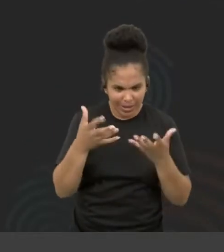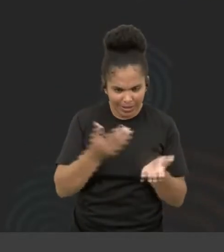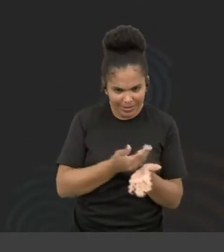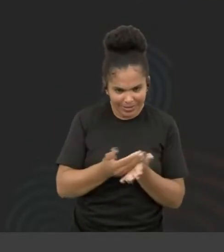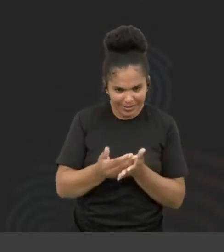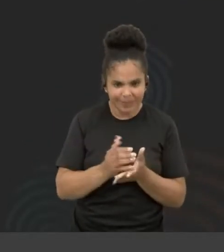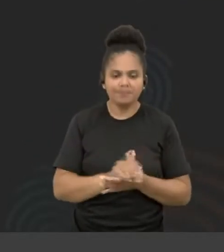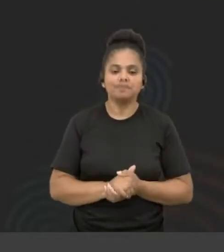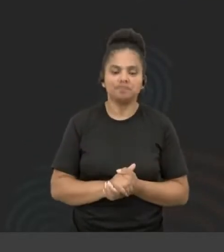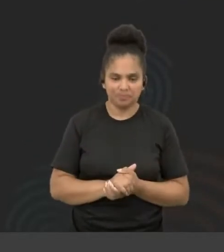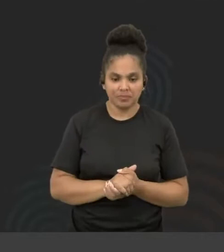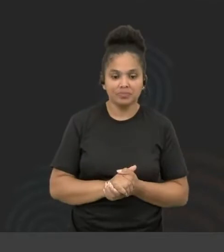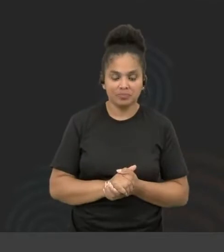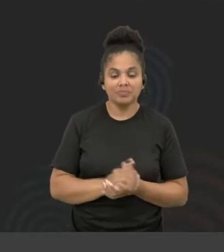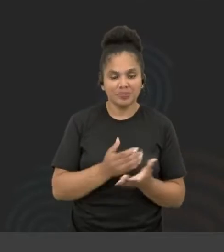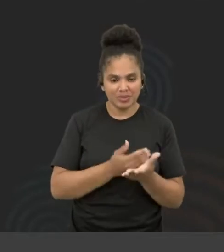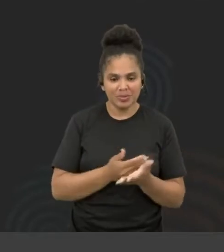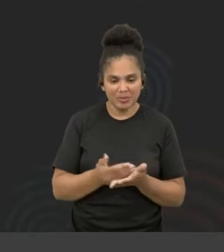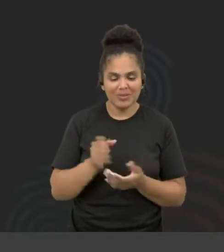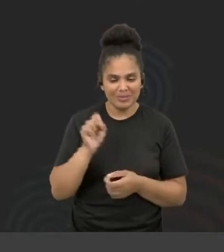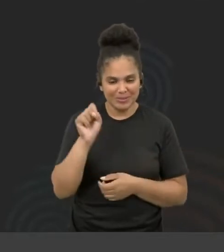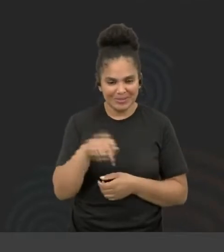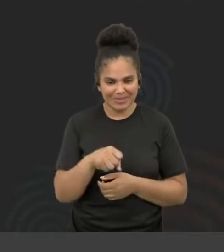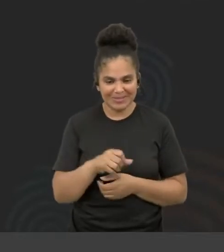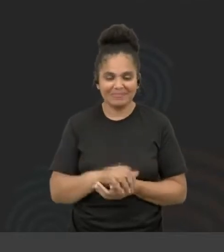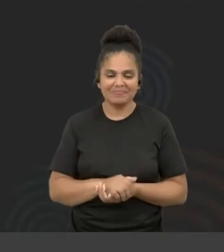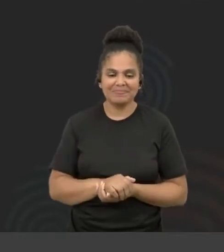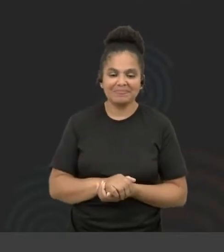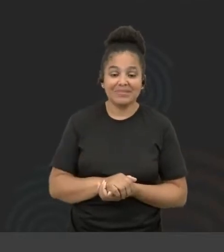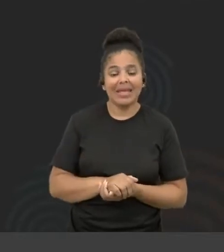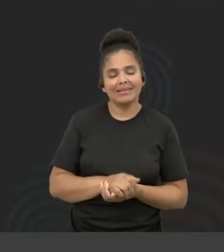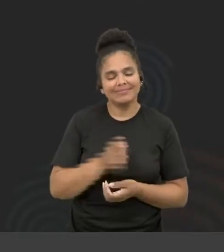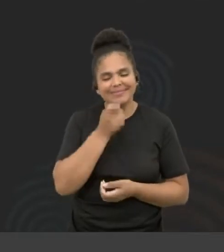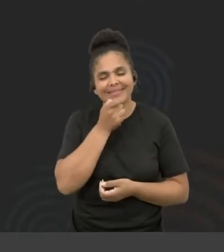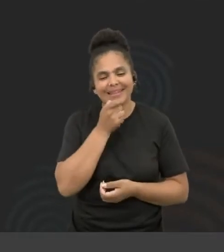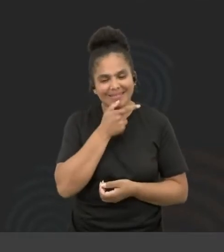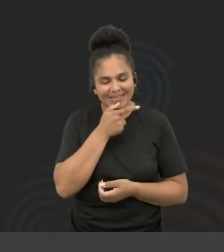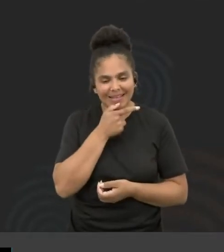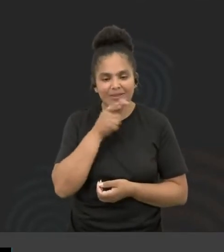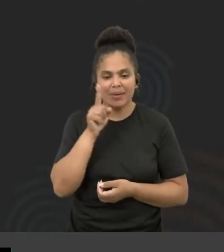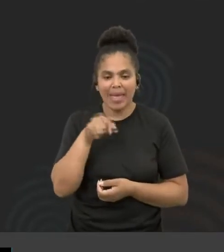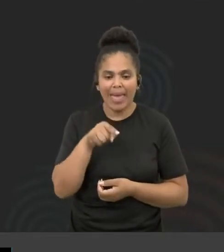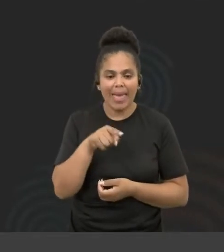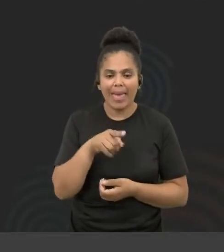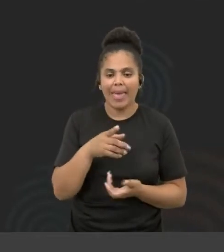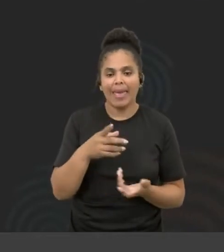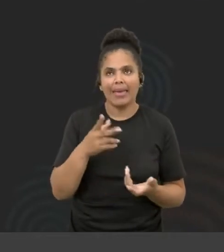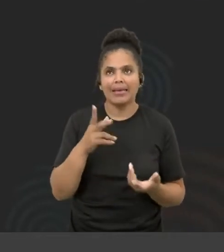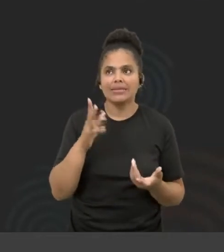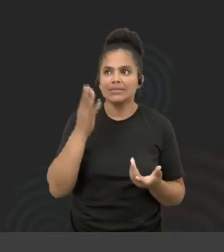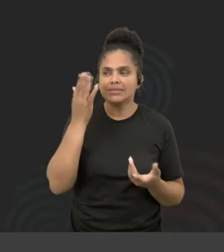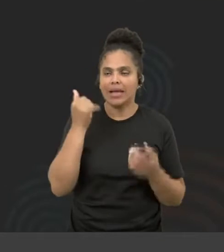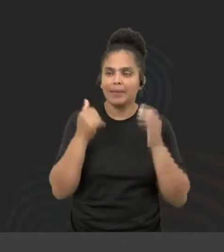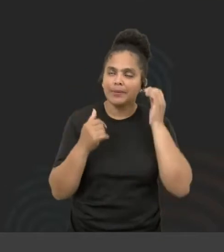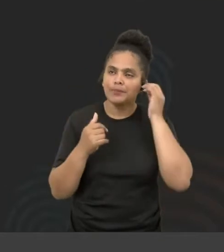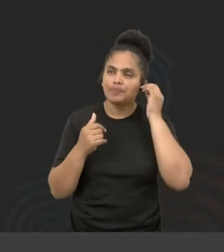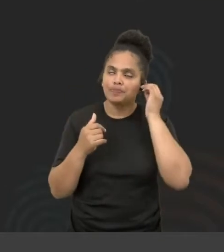Começo, sim. É muito engraçado falar isso, porque, assim, é mandatório que tenha,